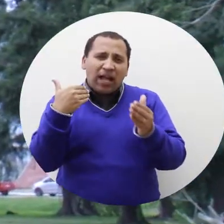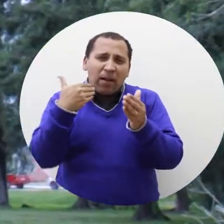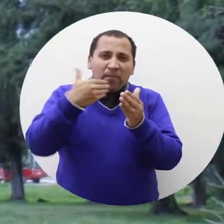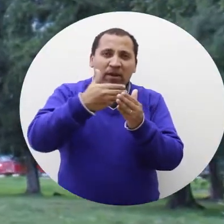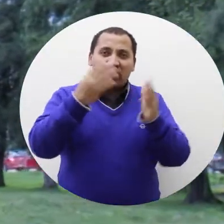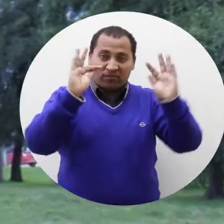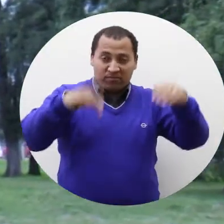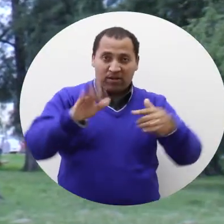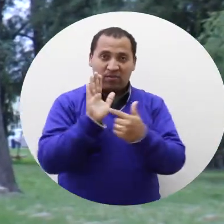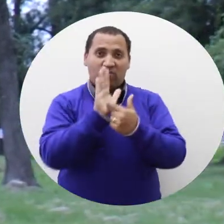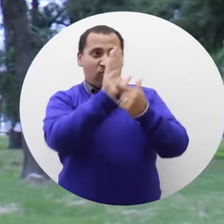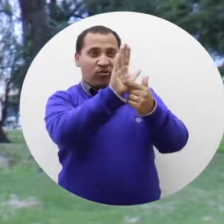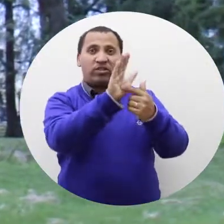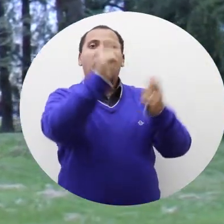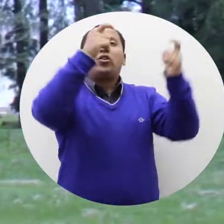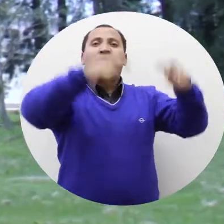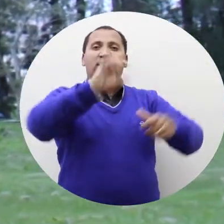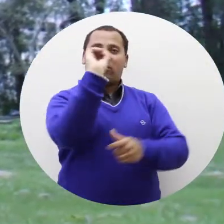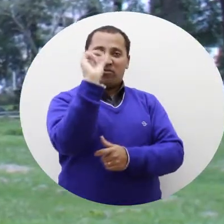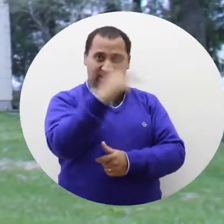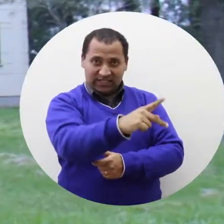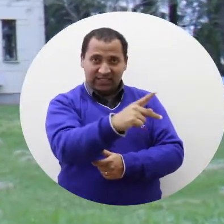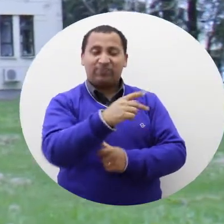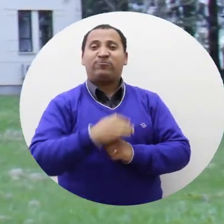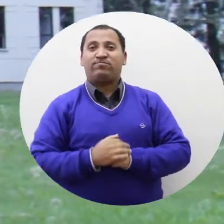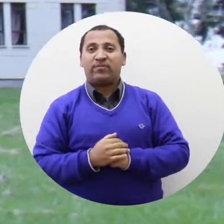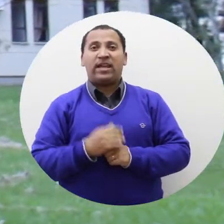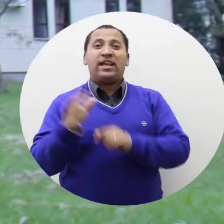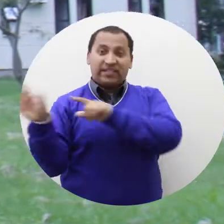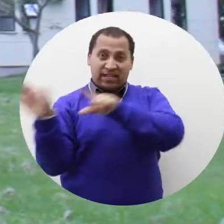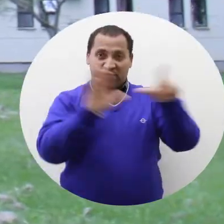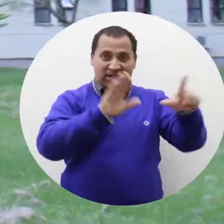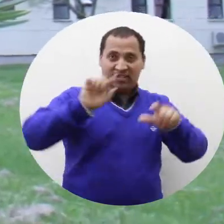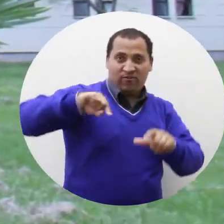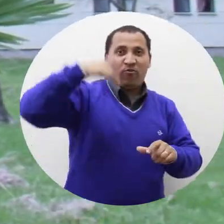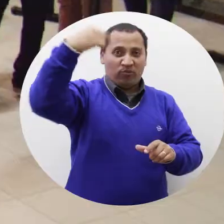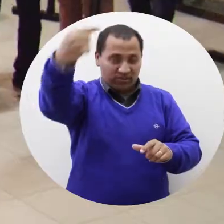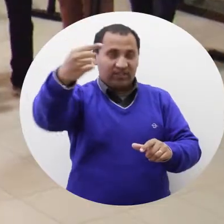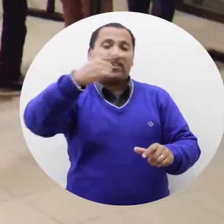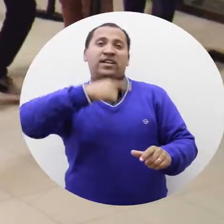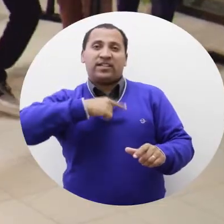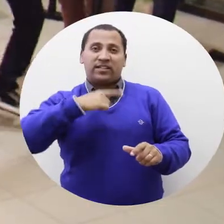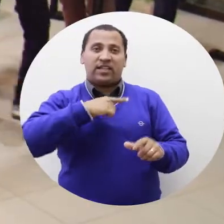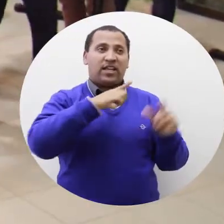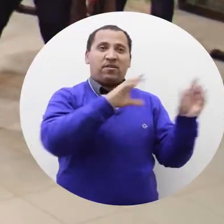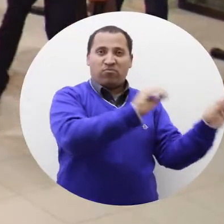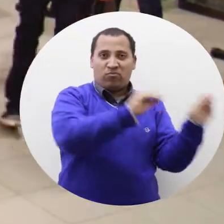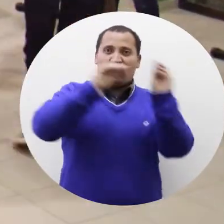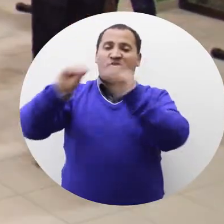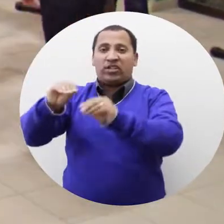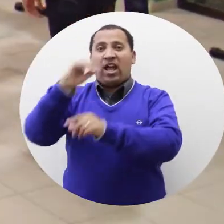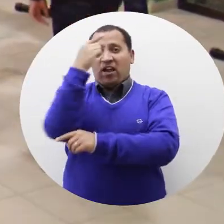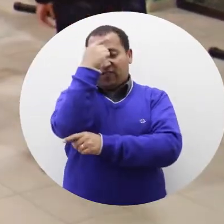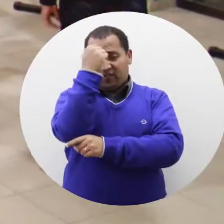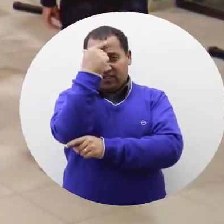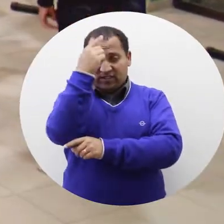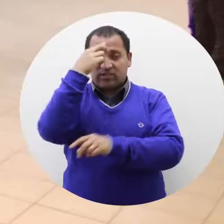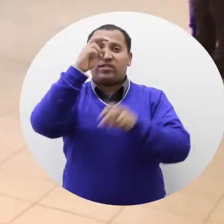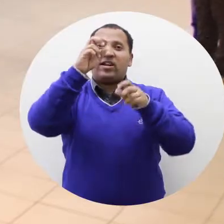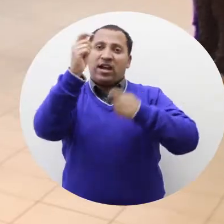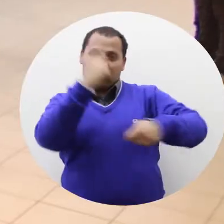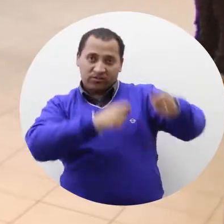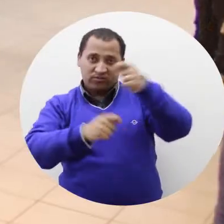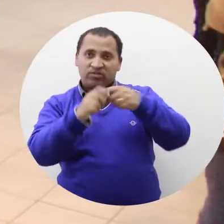brasileiro. São os últimos dias da mostra no campus Dom Pedrito. Na próxima semana, a exposição